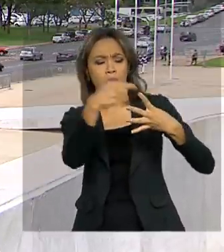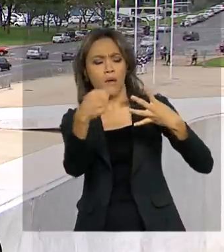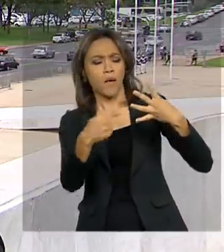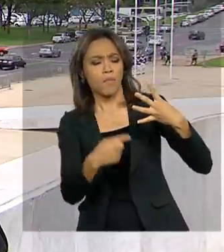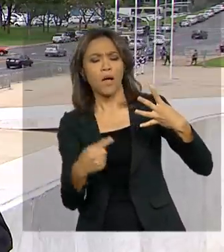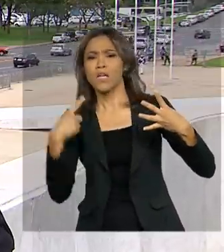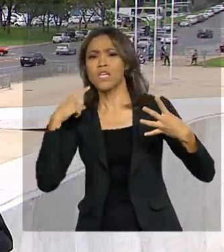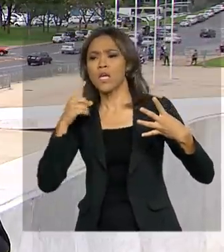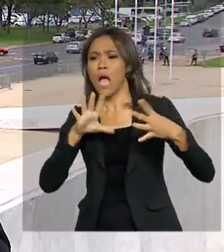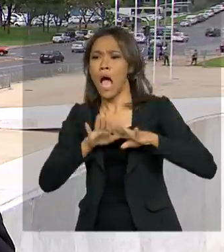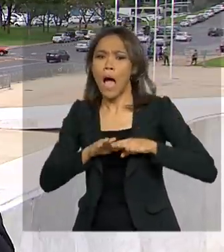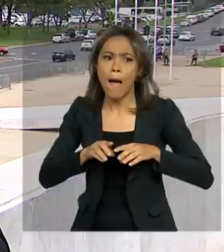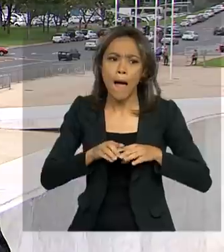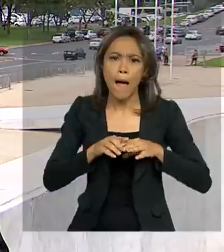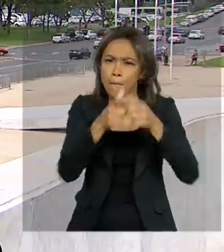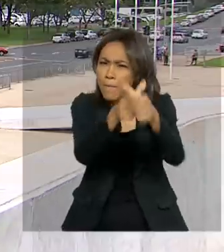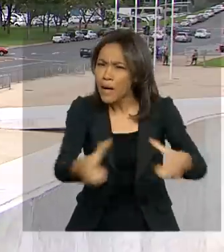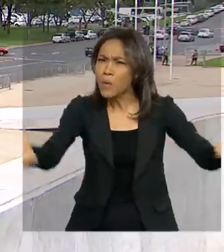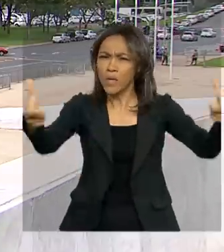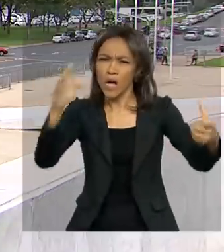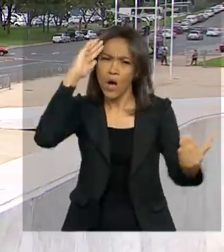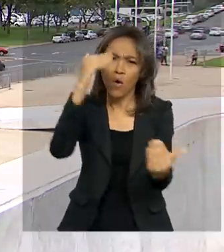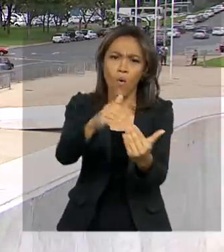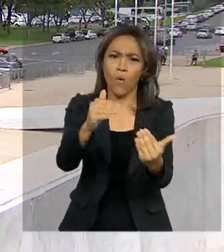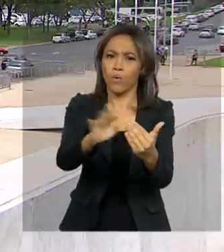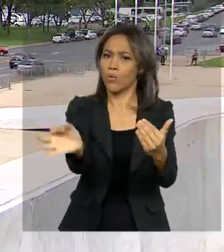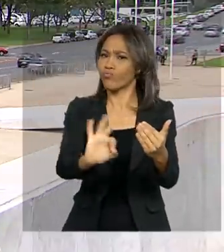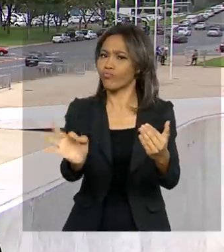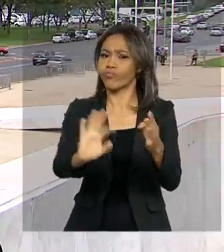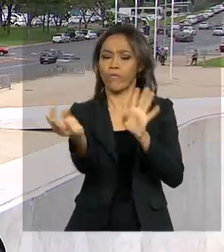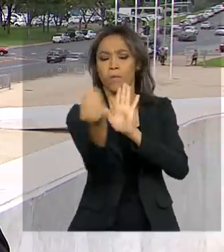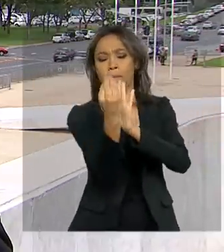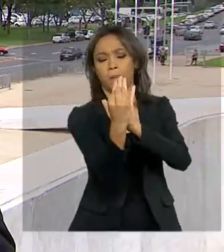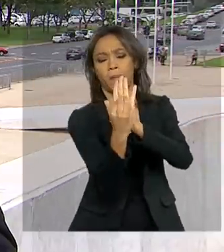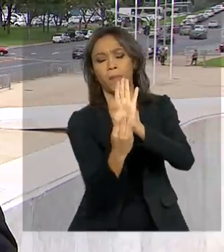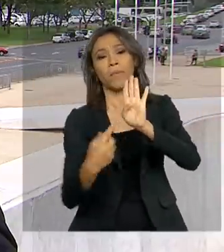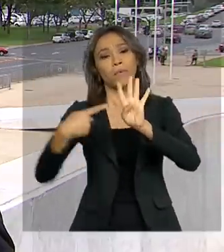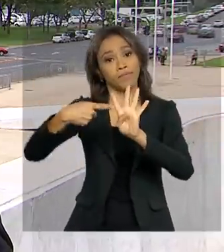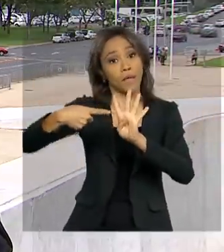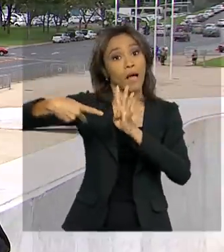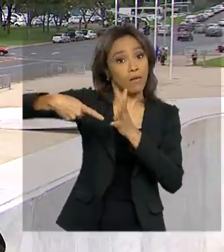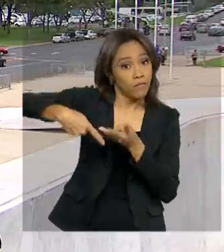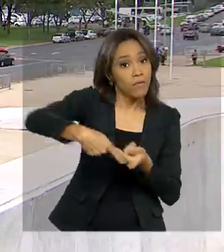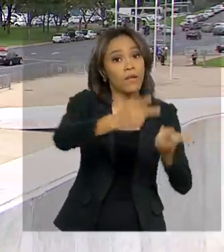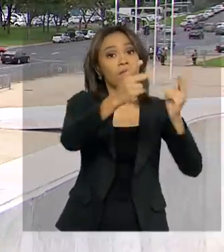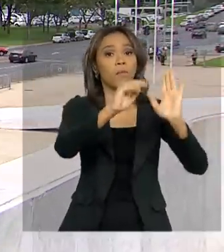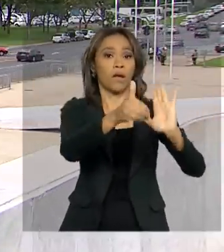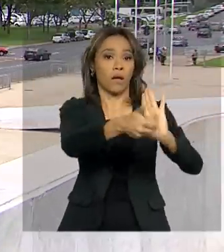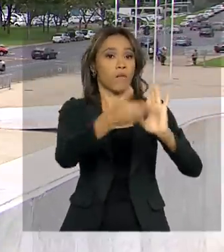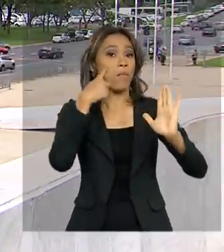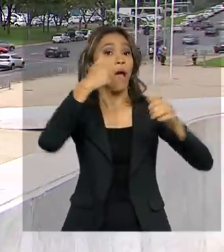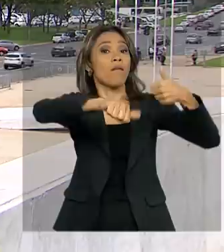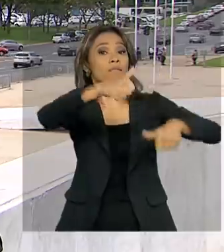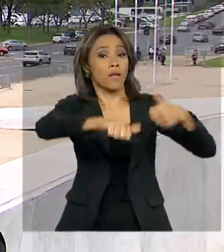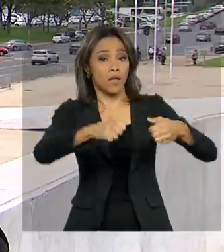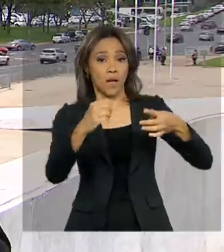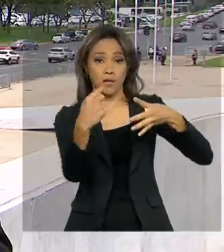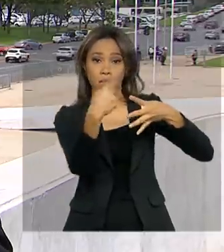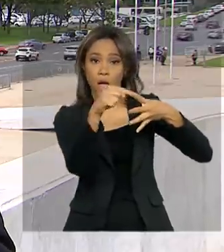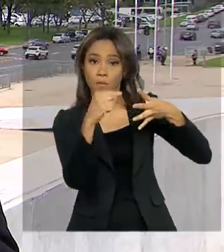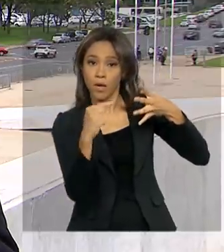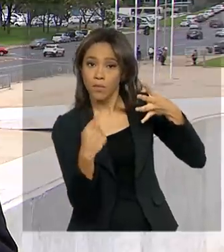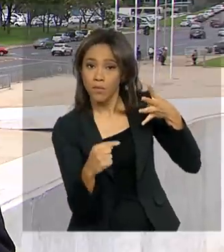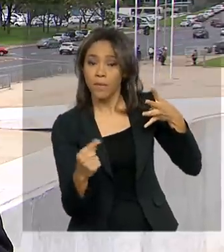principal, que já foi promulgado. O texto seguirá agora para apreciação da Câmara. Agora, outro assunto de destaque no